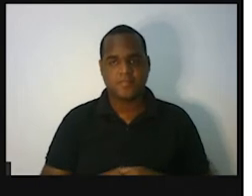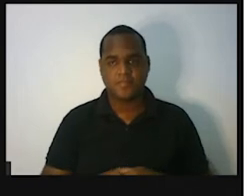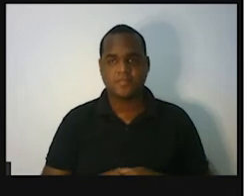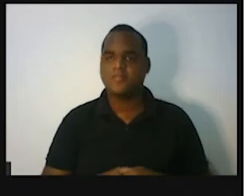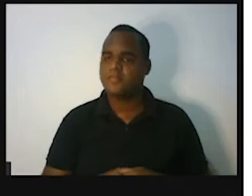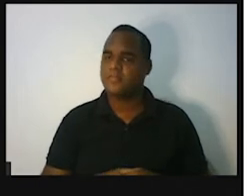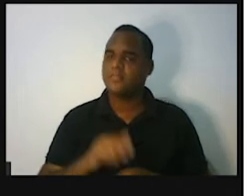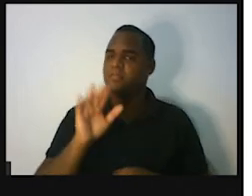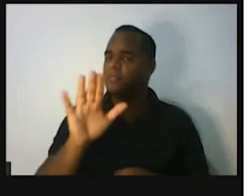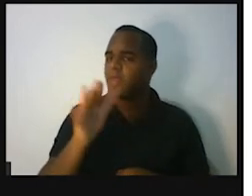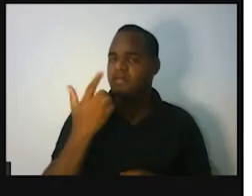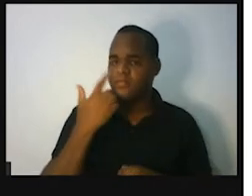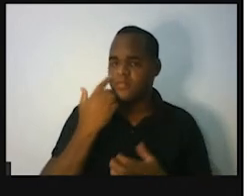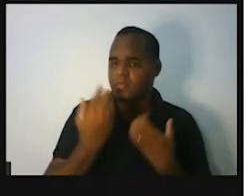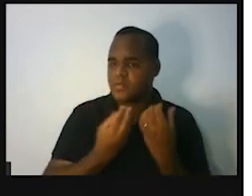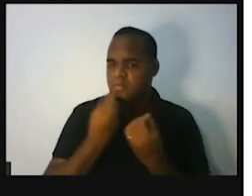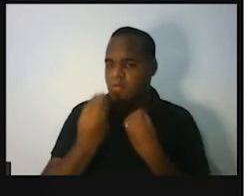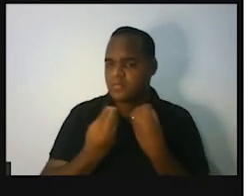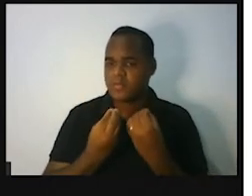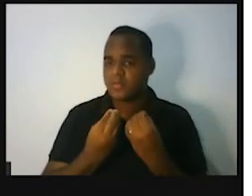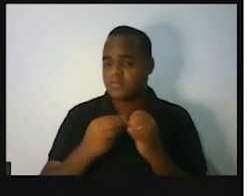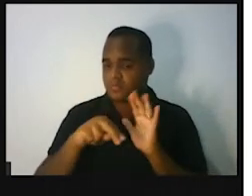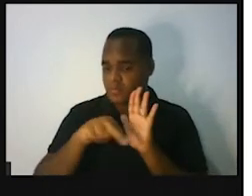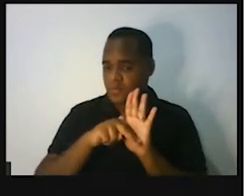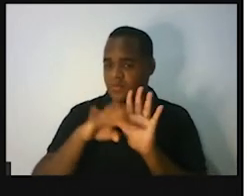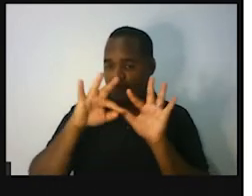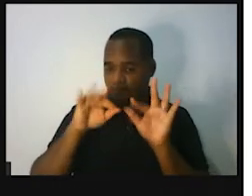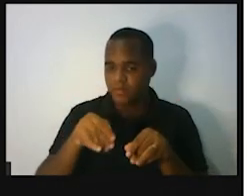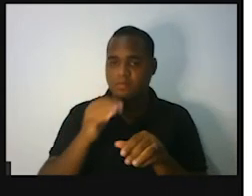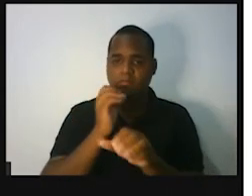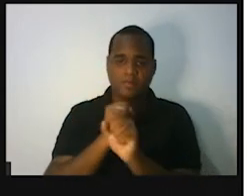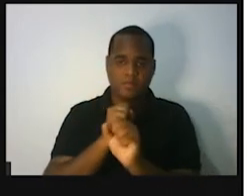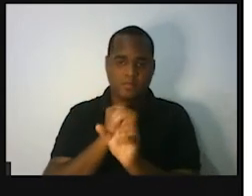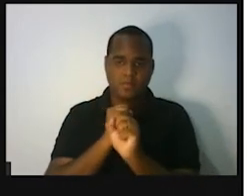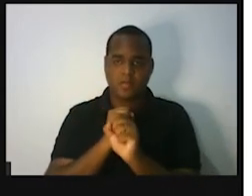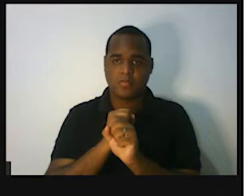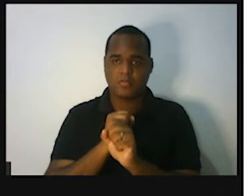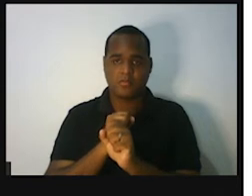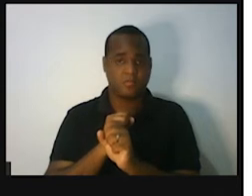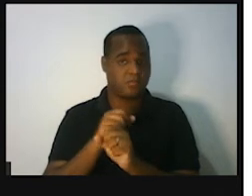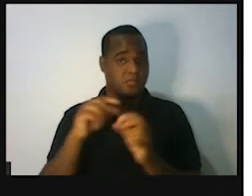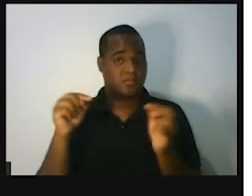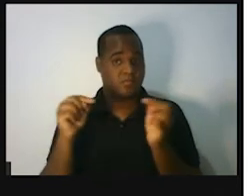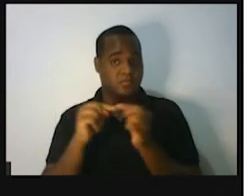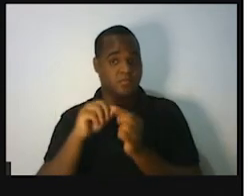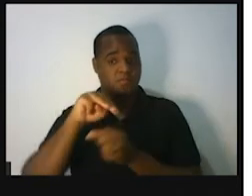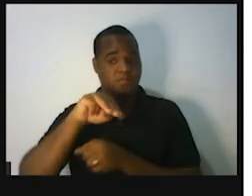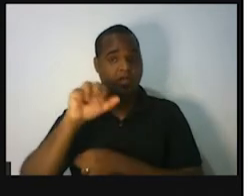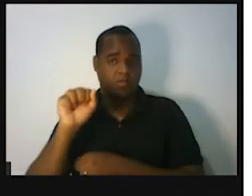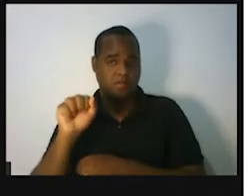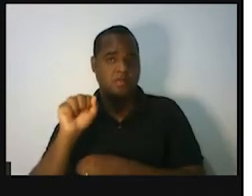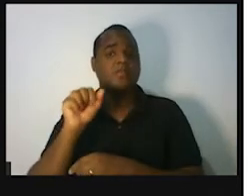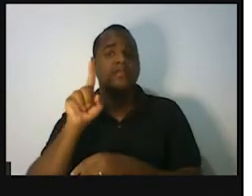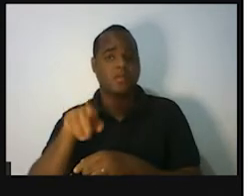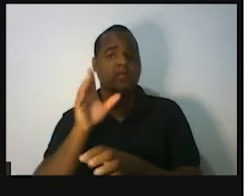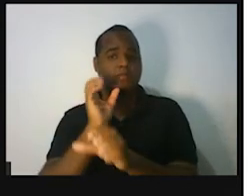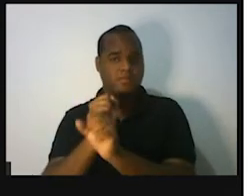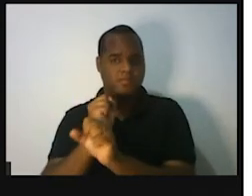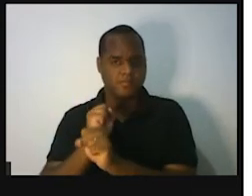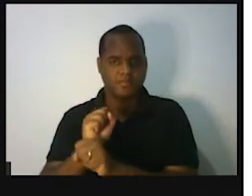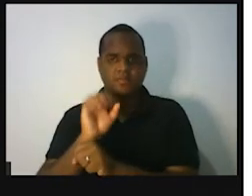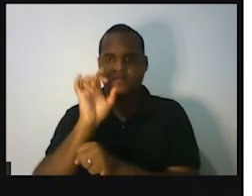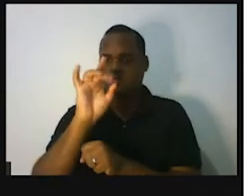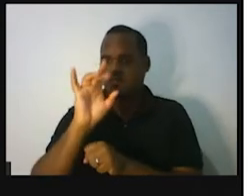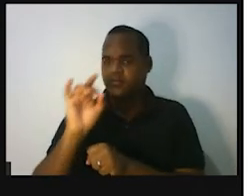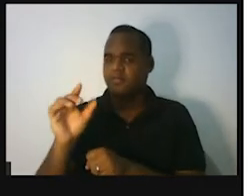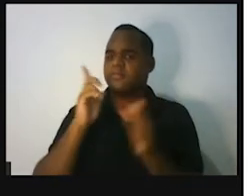Mas não é só nota de média final, não é só consumo de energia elétrica que a gente consegue usar